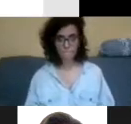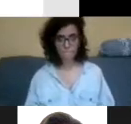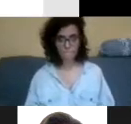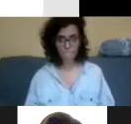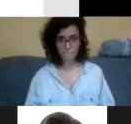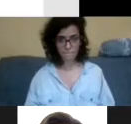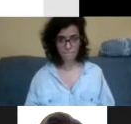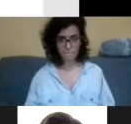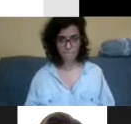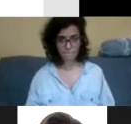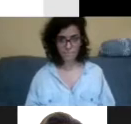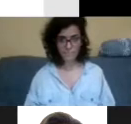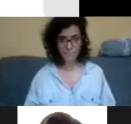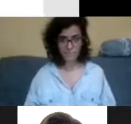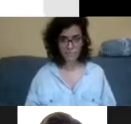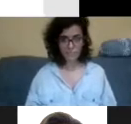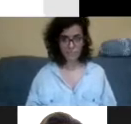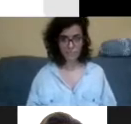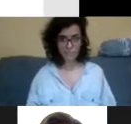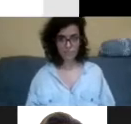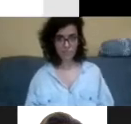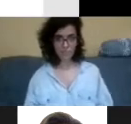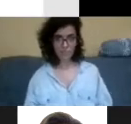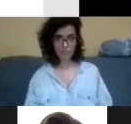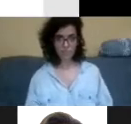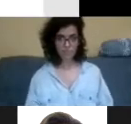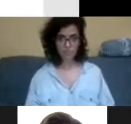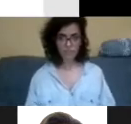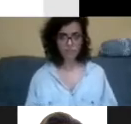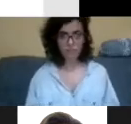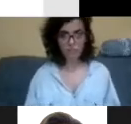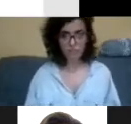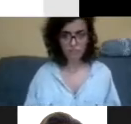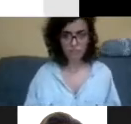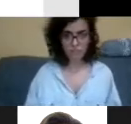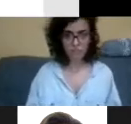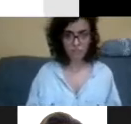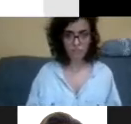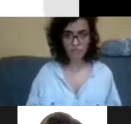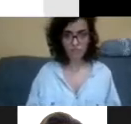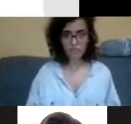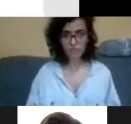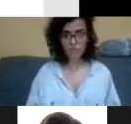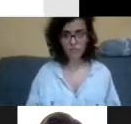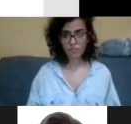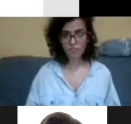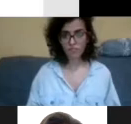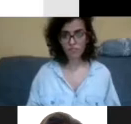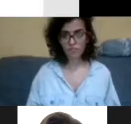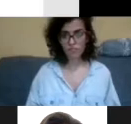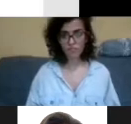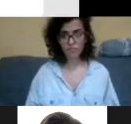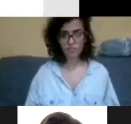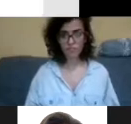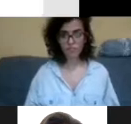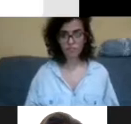por isso, né? Enfim, a gente continua tendo que lutar por uma educação inclusiva de qualidade para